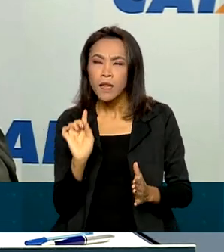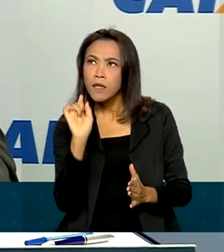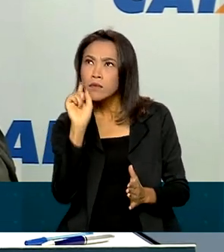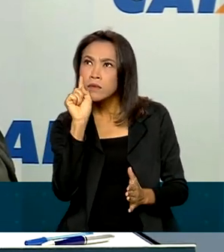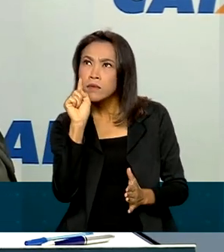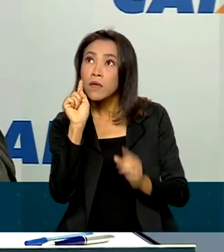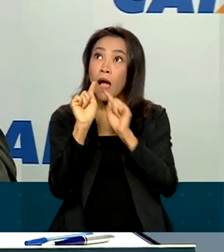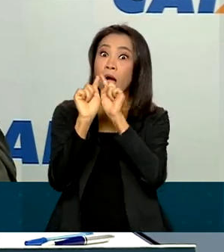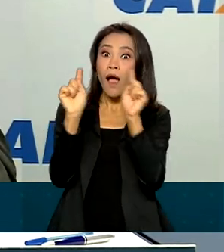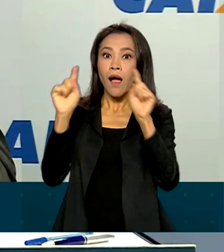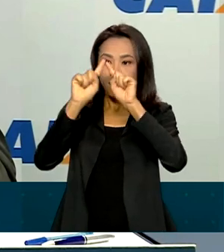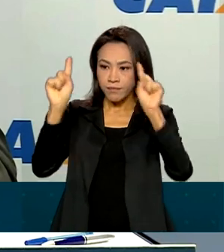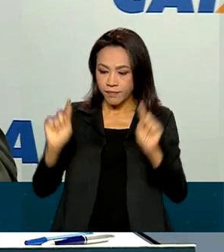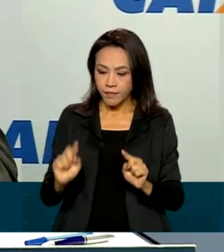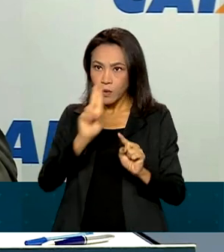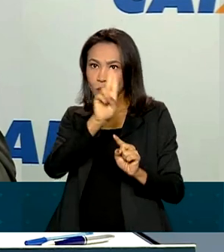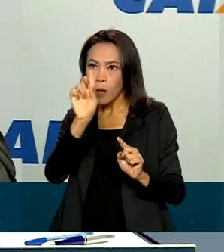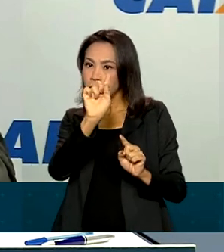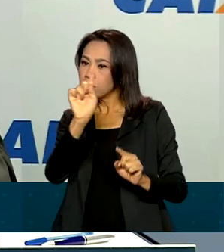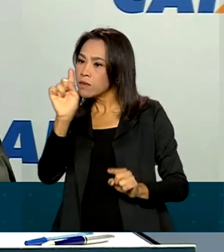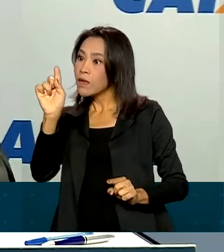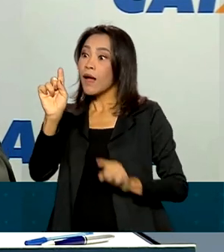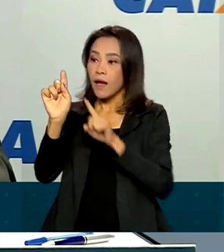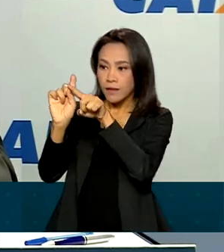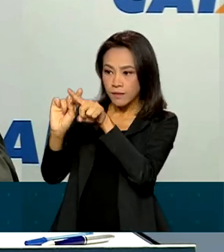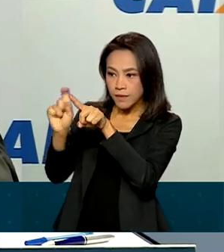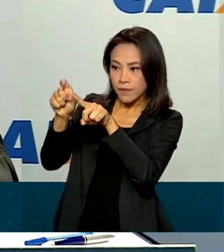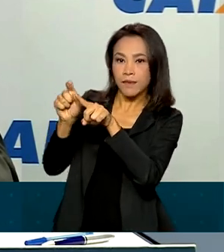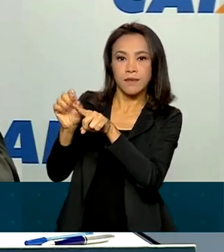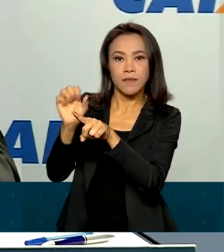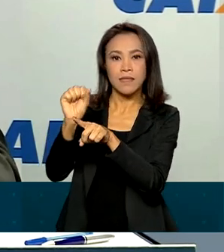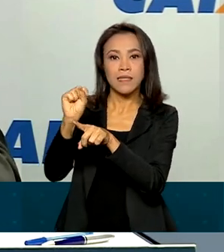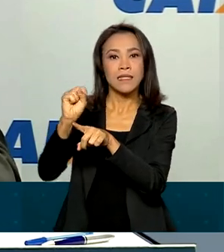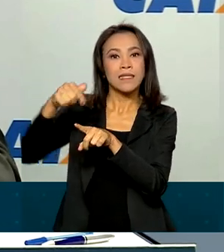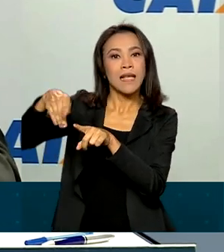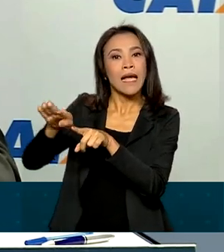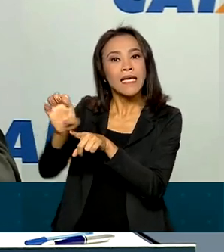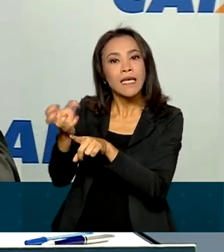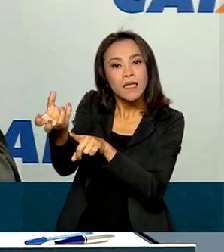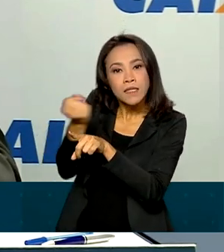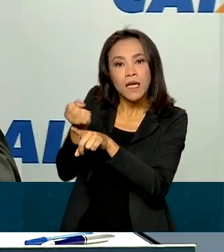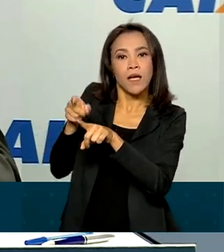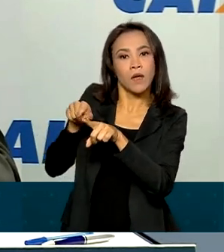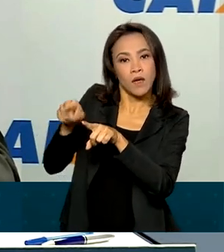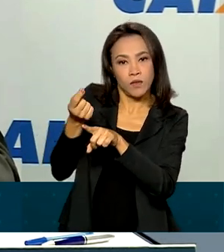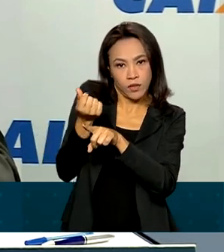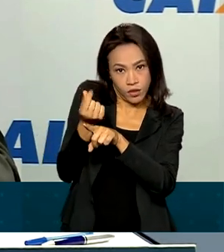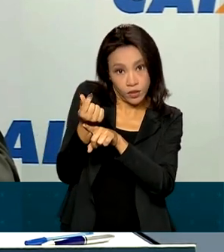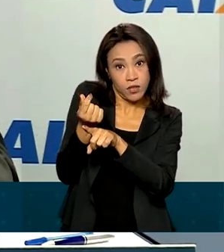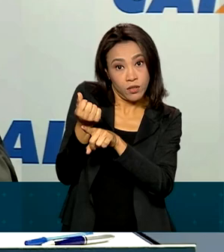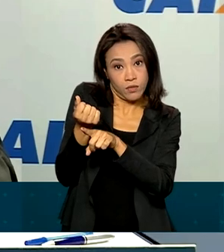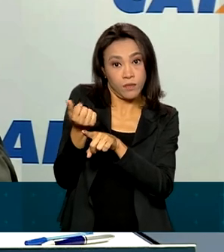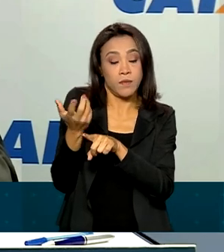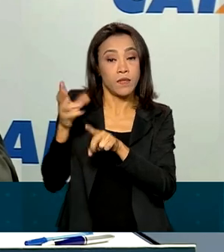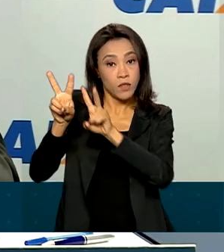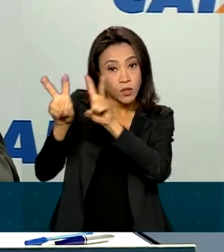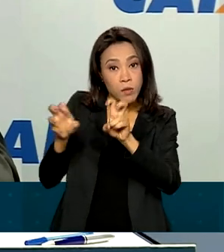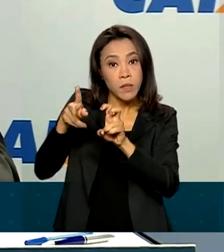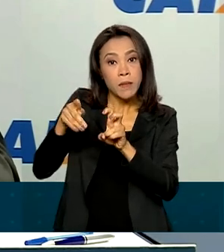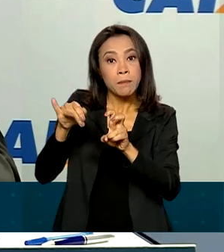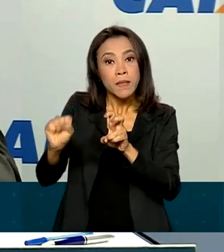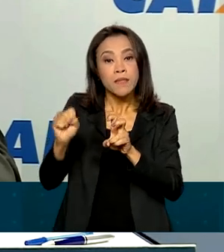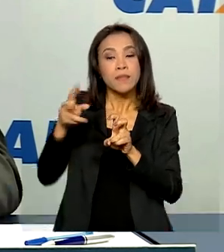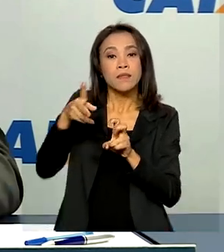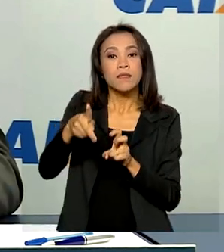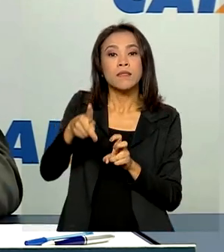já logo embaixo do nome dele, que existe saque disponível para cotas do PIS e PASEP. Então tem lá a mensagem,